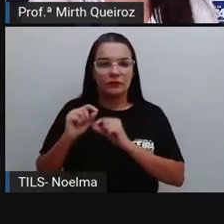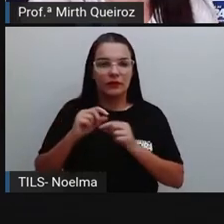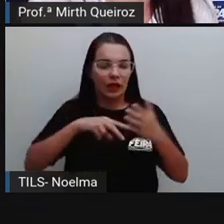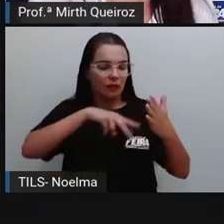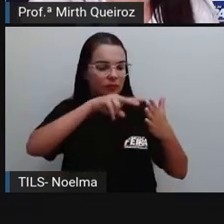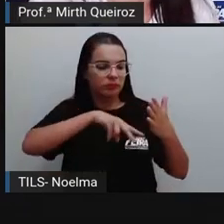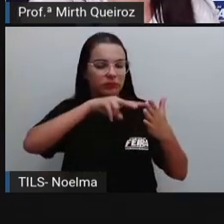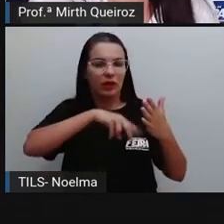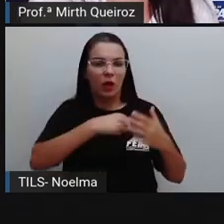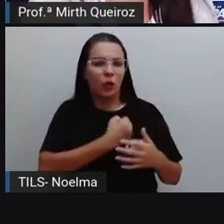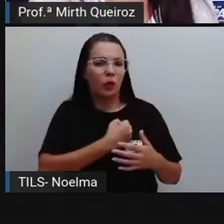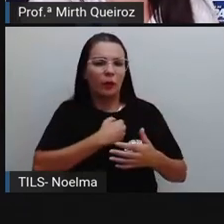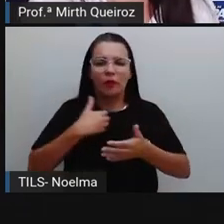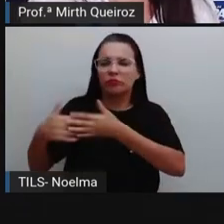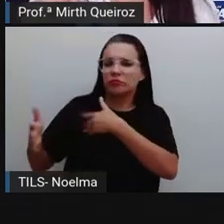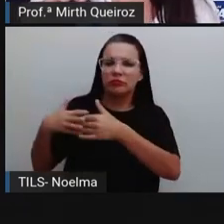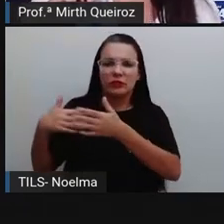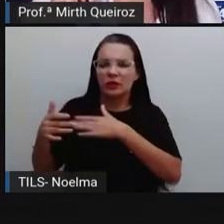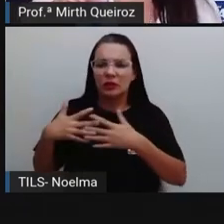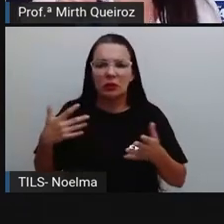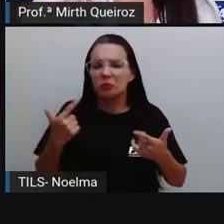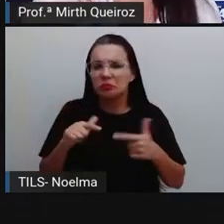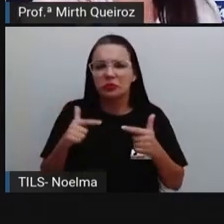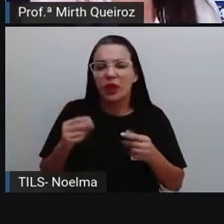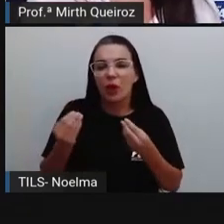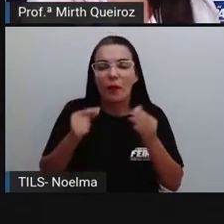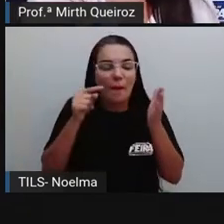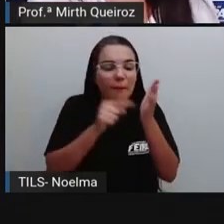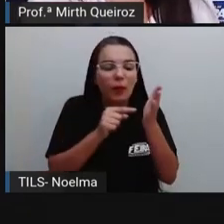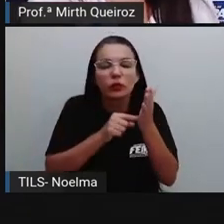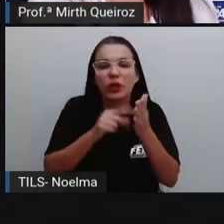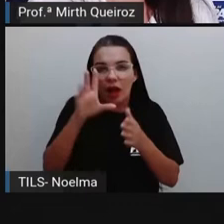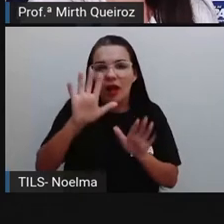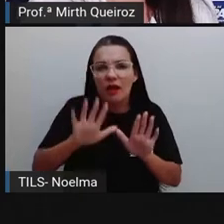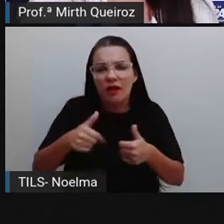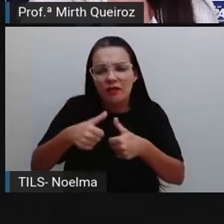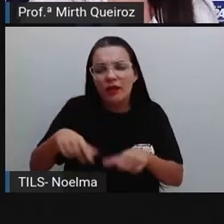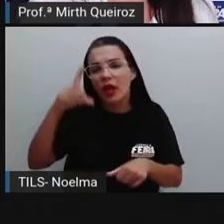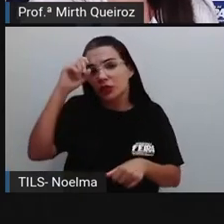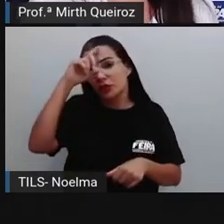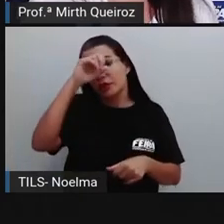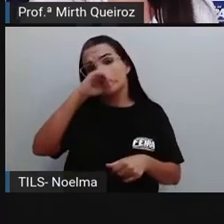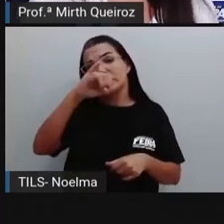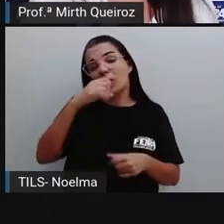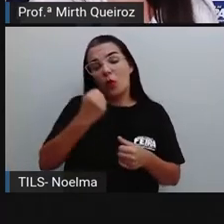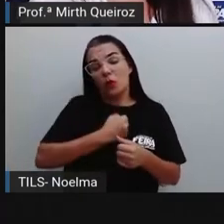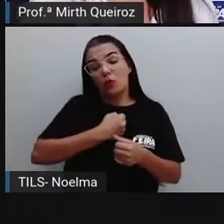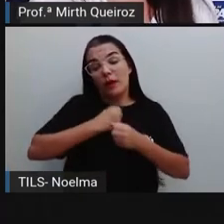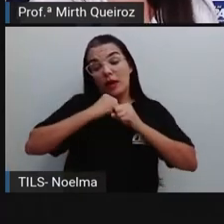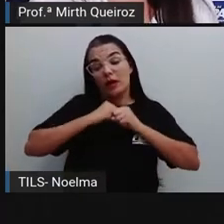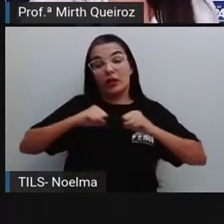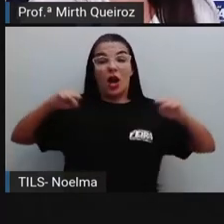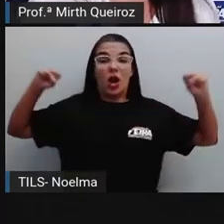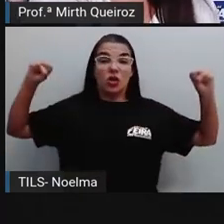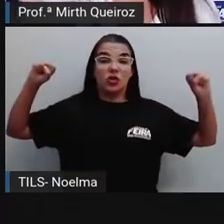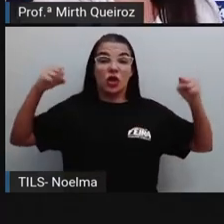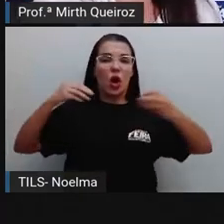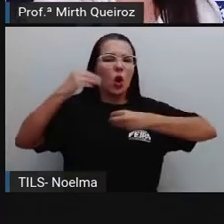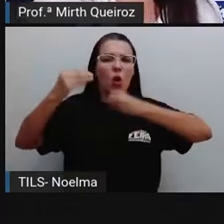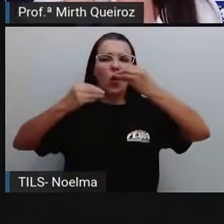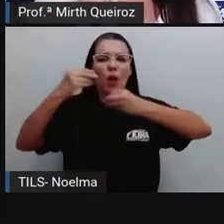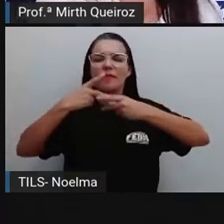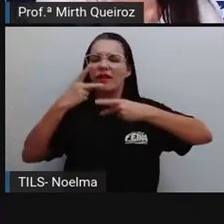a gente ler um número aleatório, sem colocar aquele pontinho, fica difícil se for um número grande para a gente fazer essa leitura, né? Então,